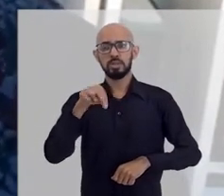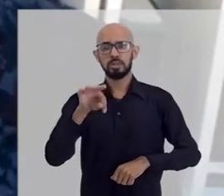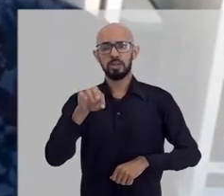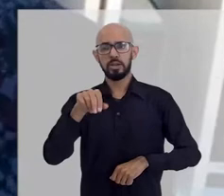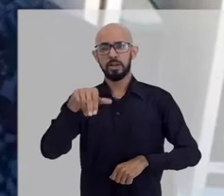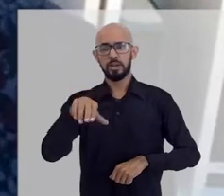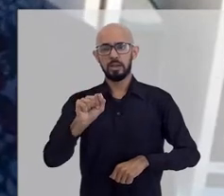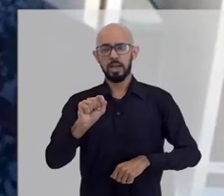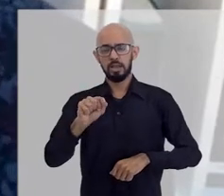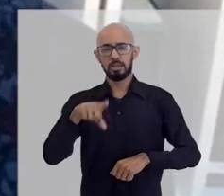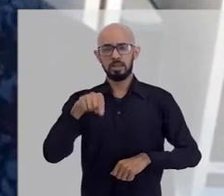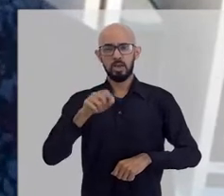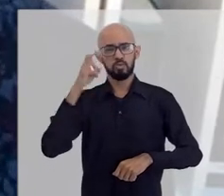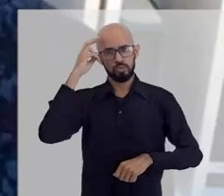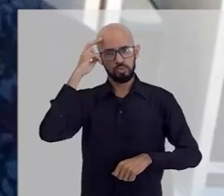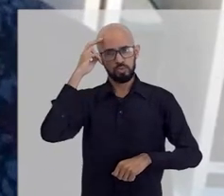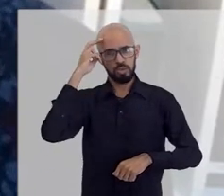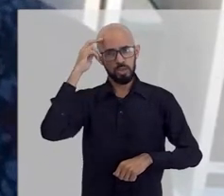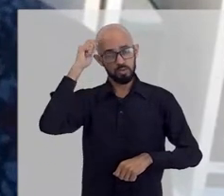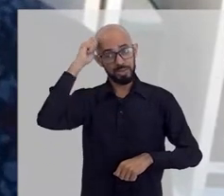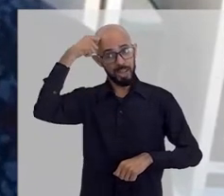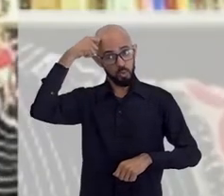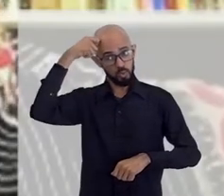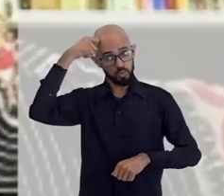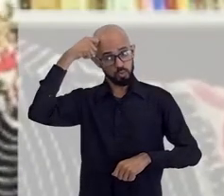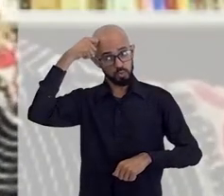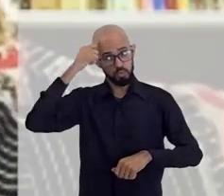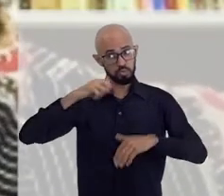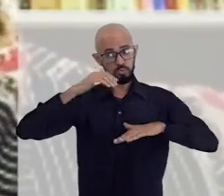carreiras públicas em Salvador.